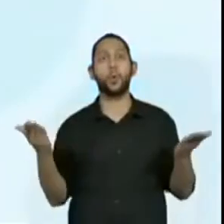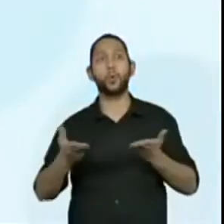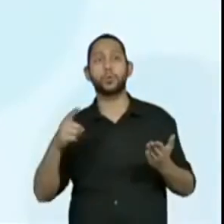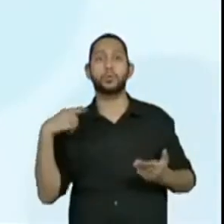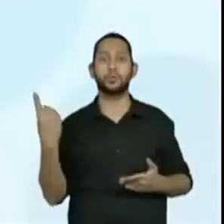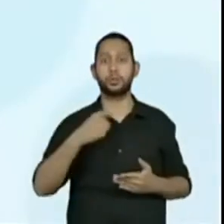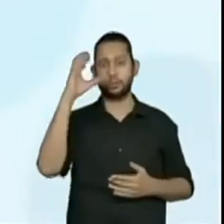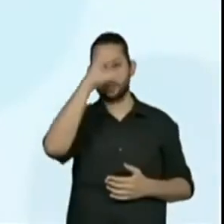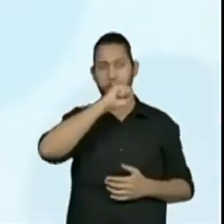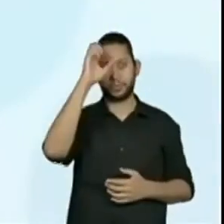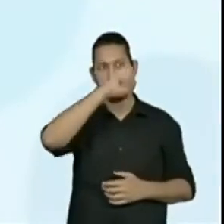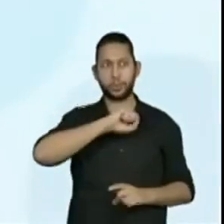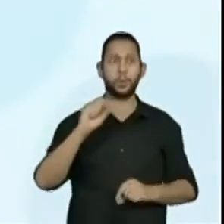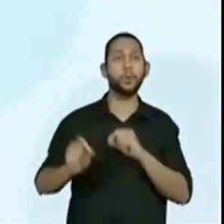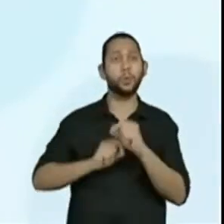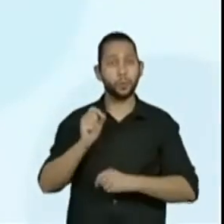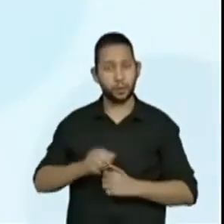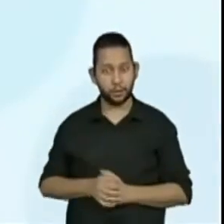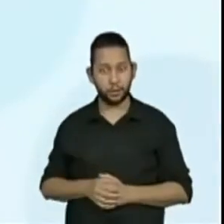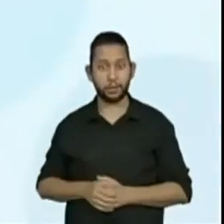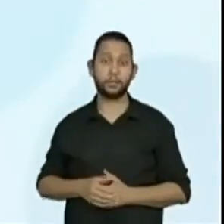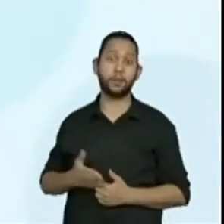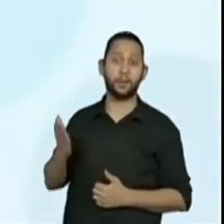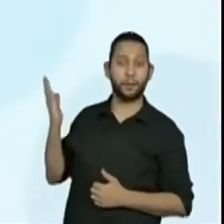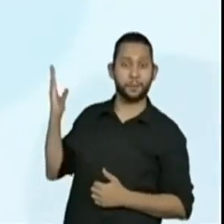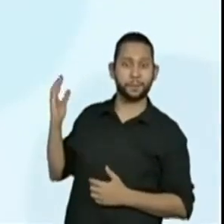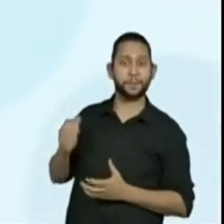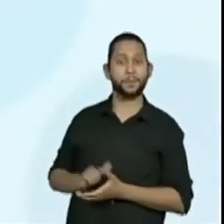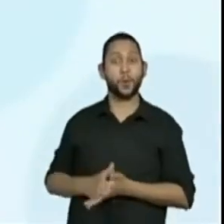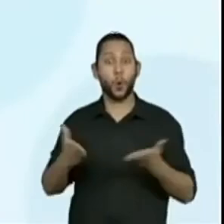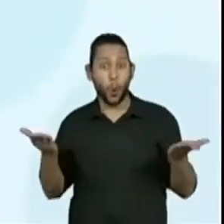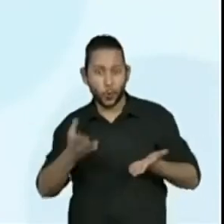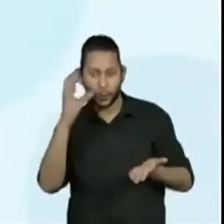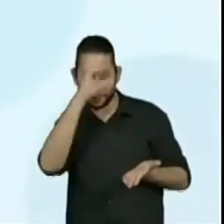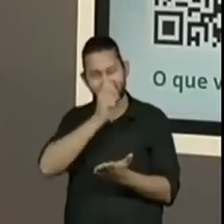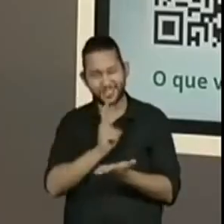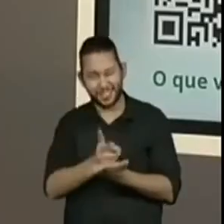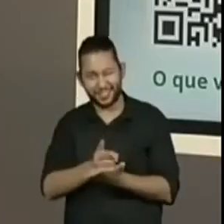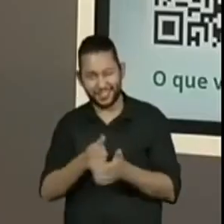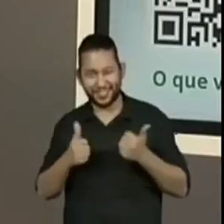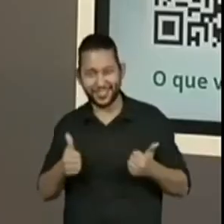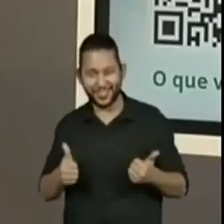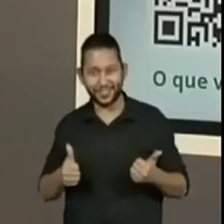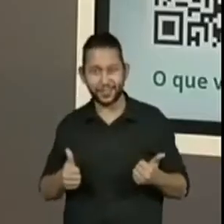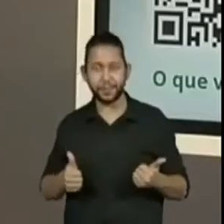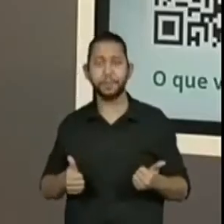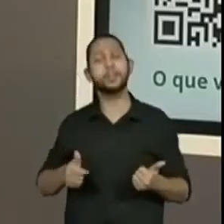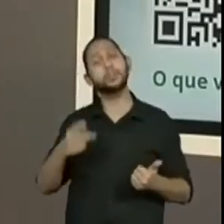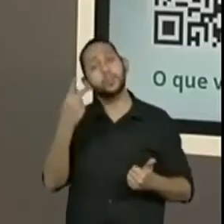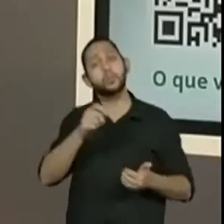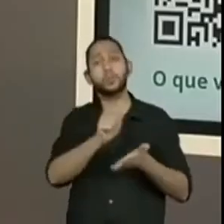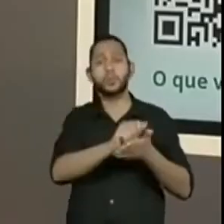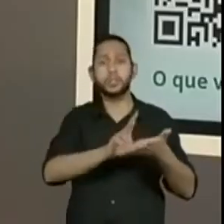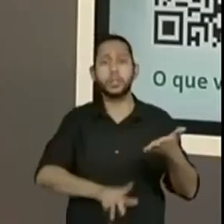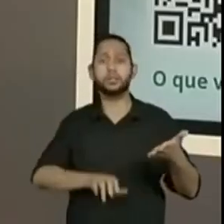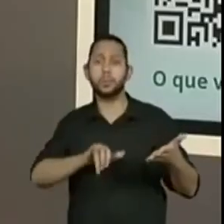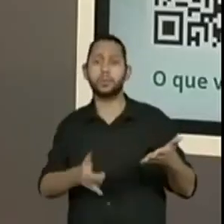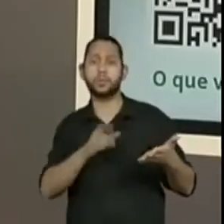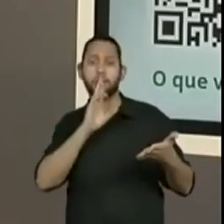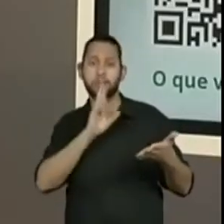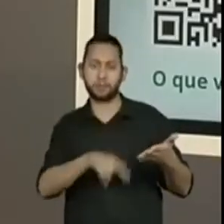hoje. A Lininha está dizendo para vocês que hoje a gente trabalhou. Então, aproveite para realizar suas atividades.